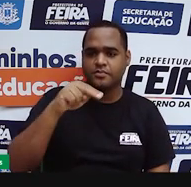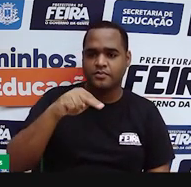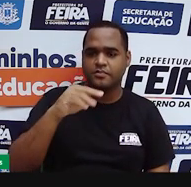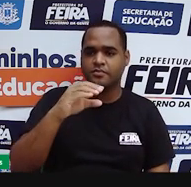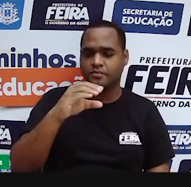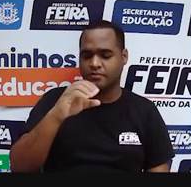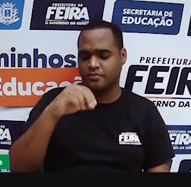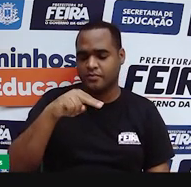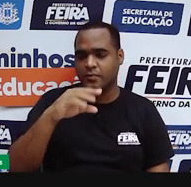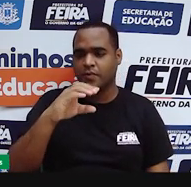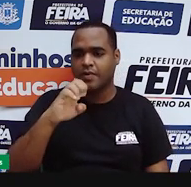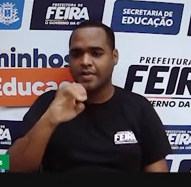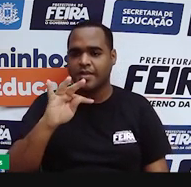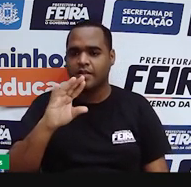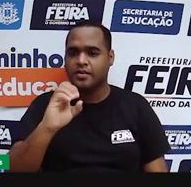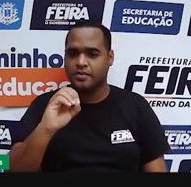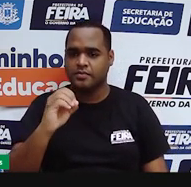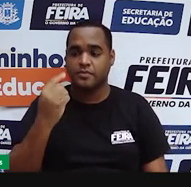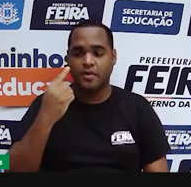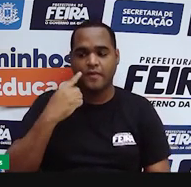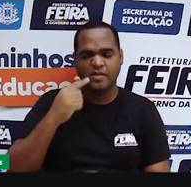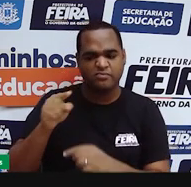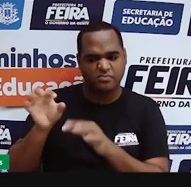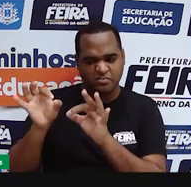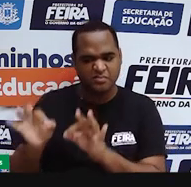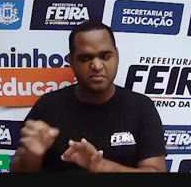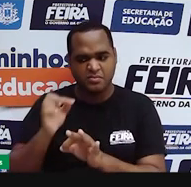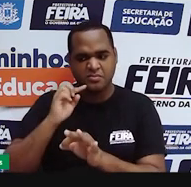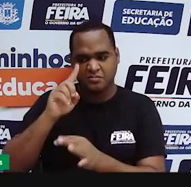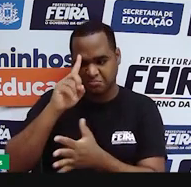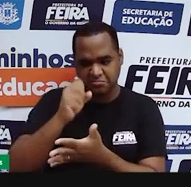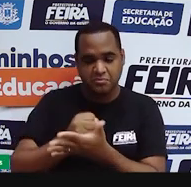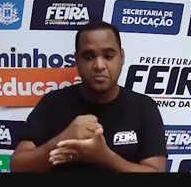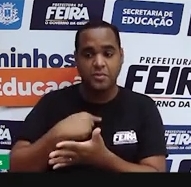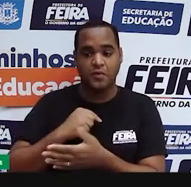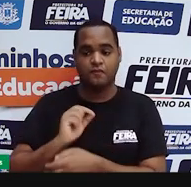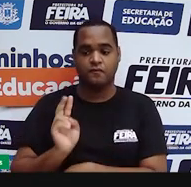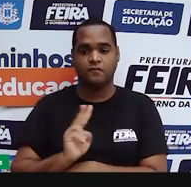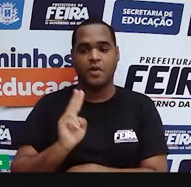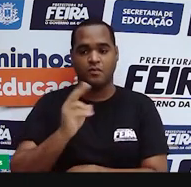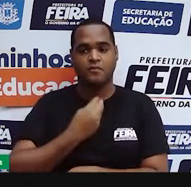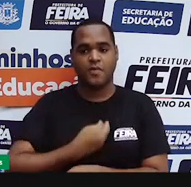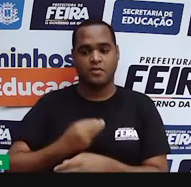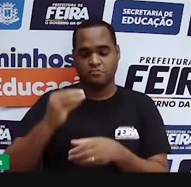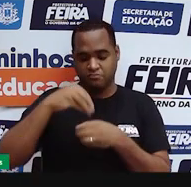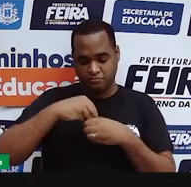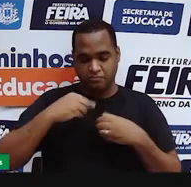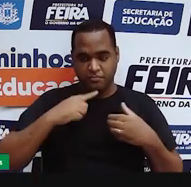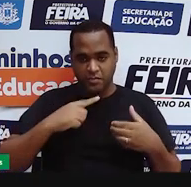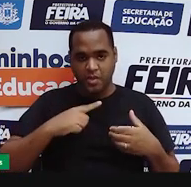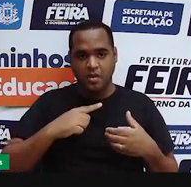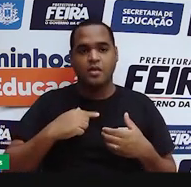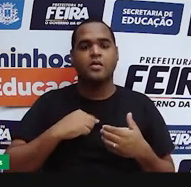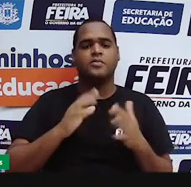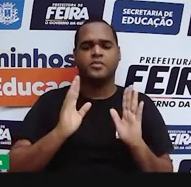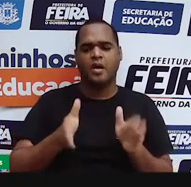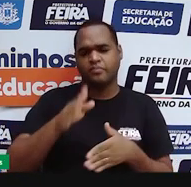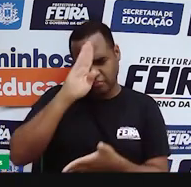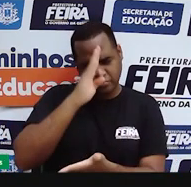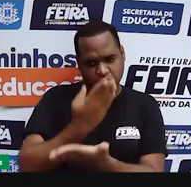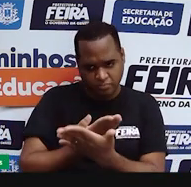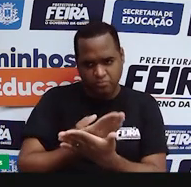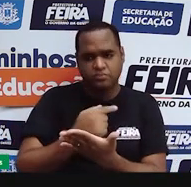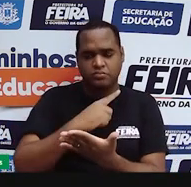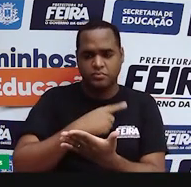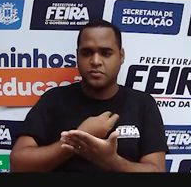Muitas vezes, a gente tem alguns valores já intrínsecos na gente, né? Coisas que a gente já acredita por causa da